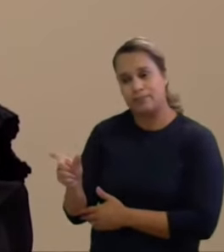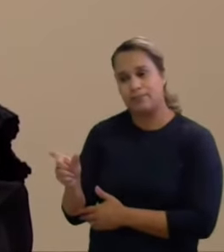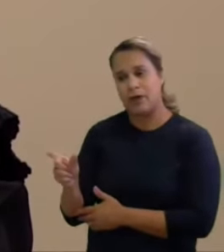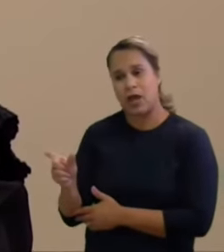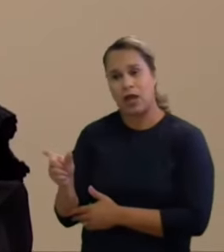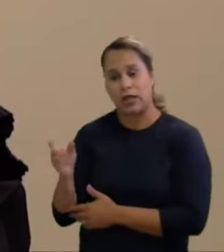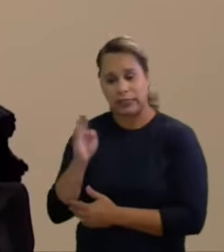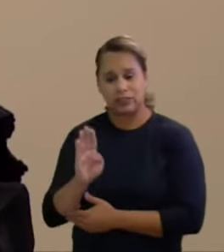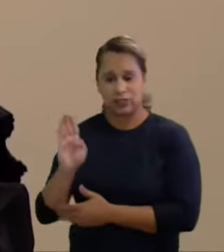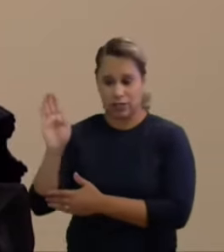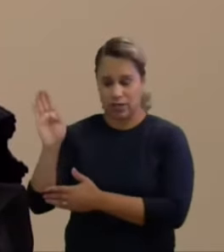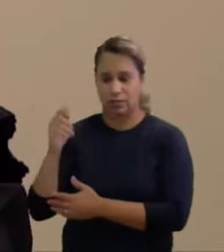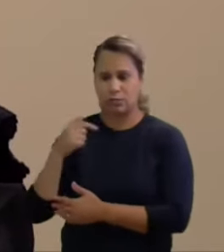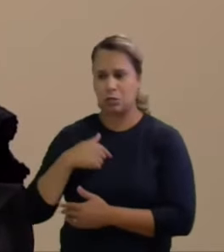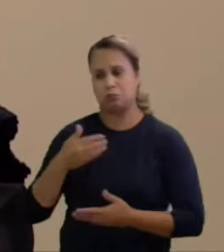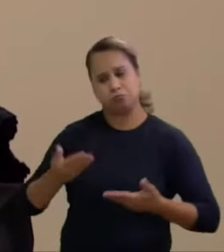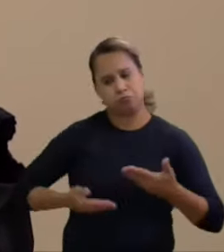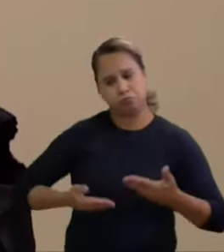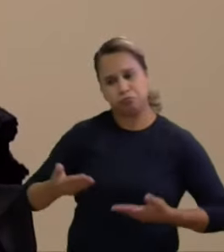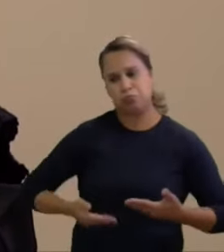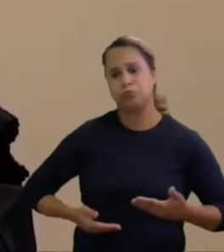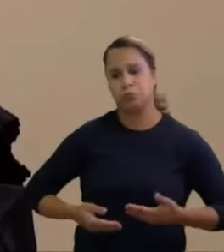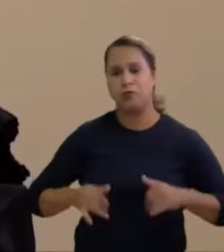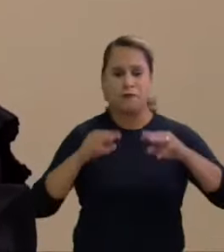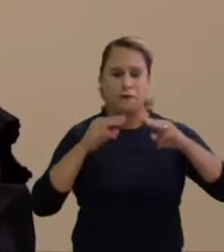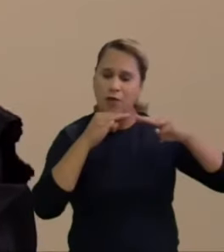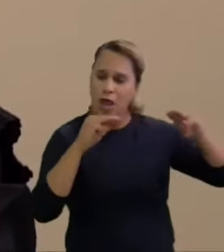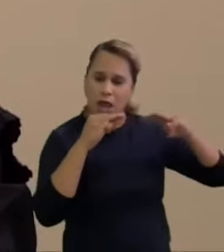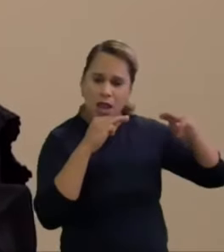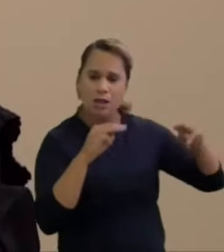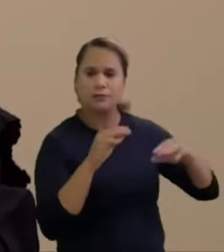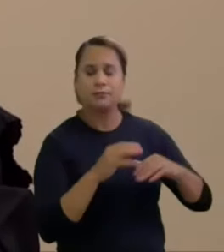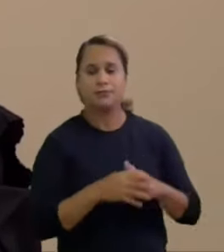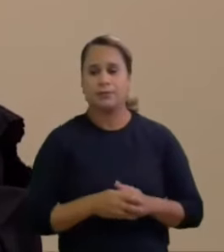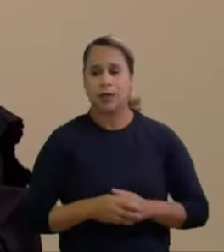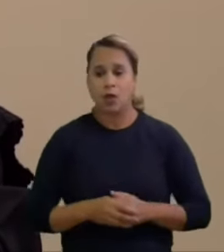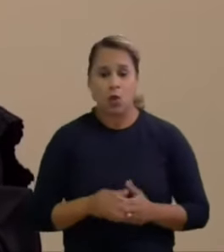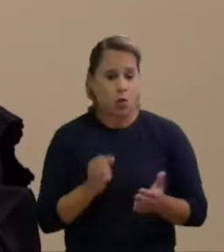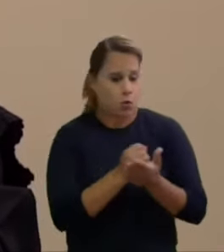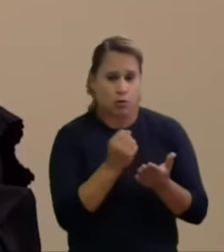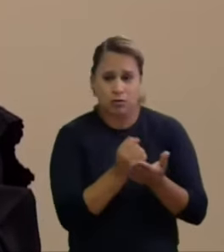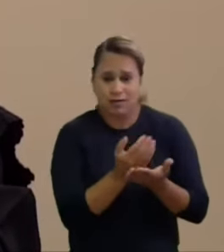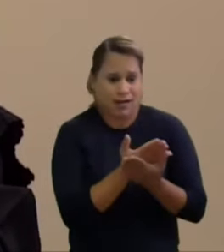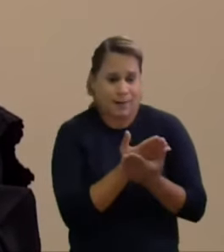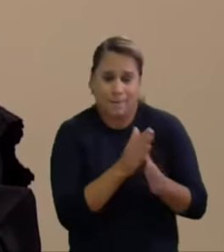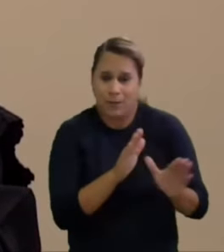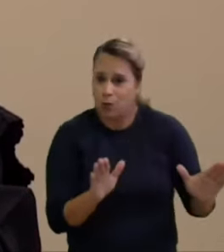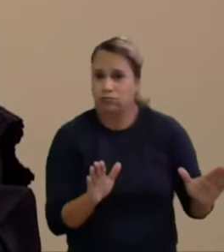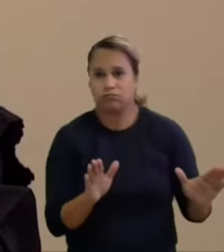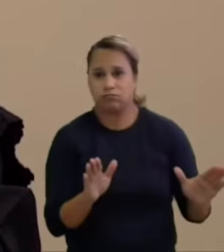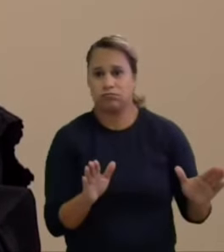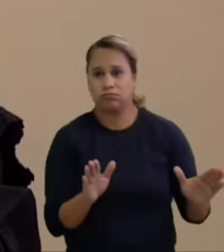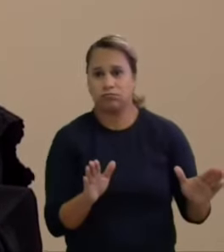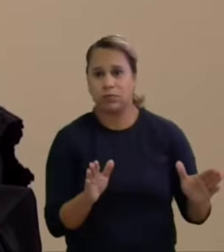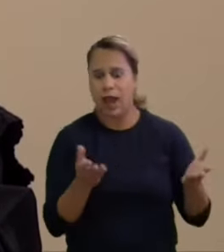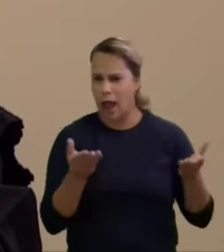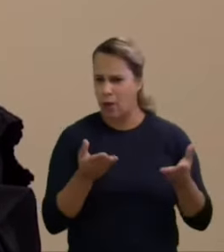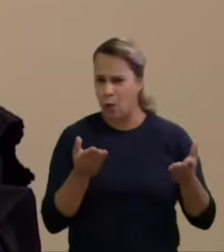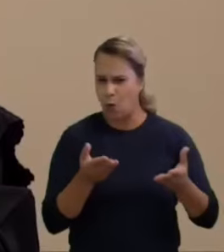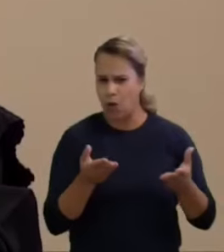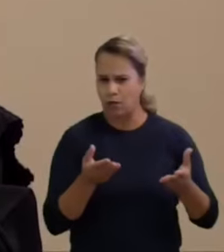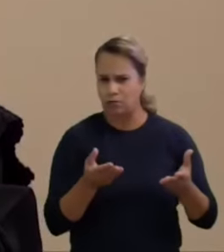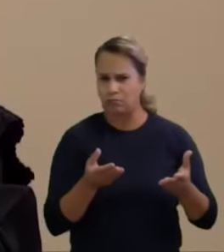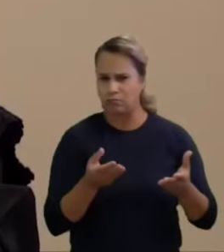só que não apareceu o candidato do Podemos, esse contrato morreu e está sendo trazido agora pelo PT e pelo